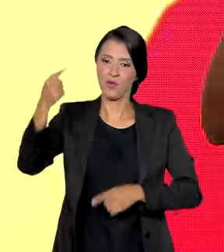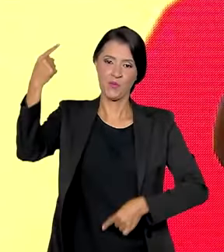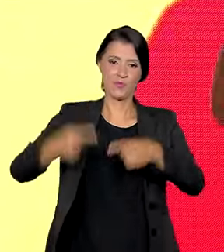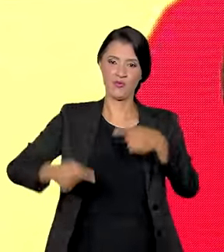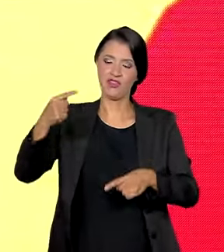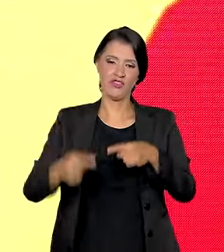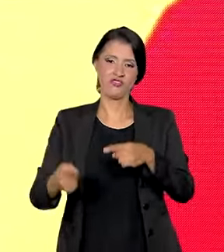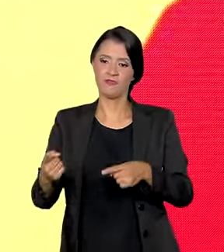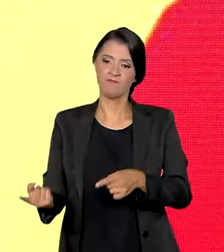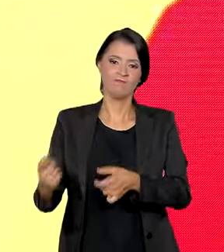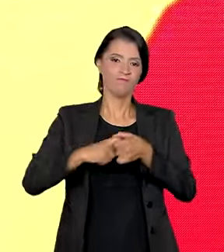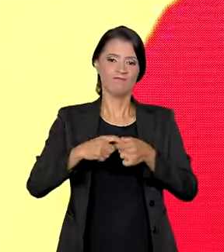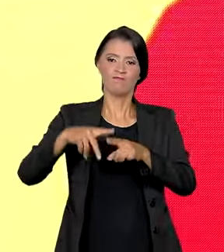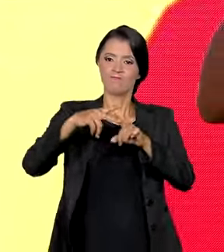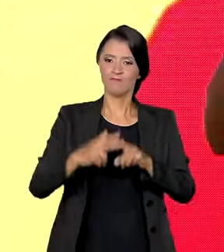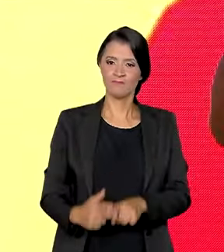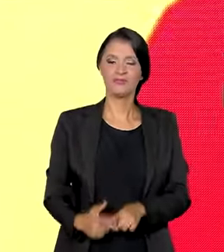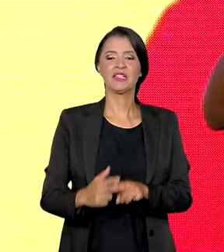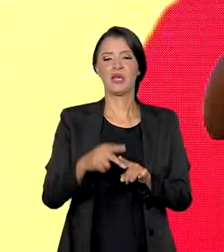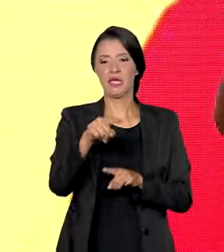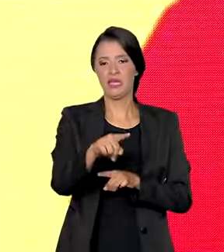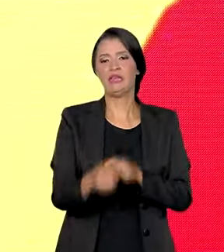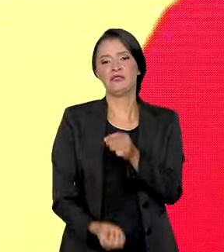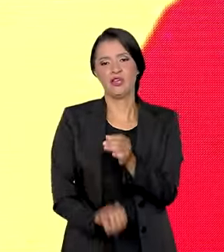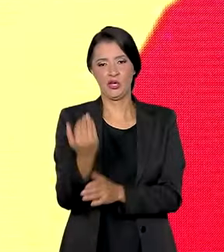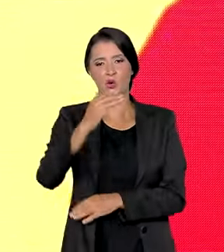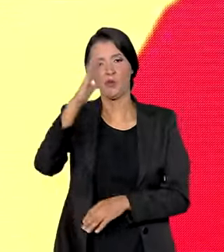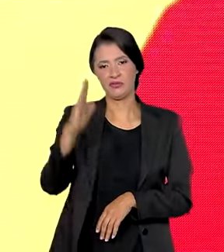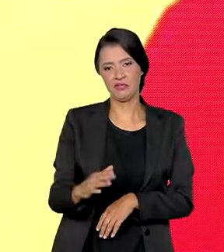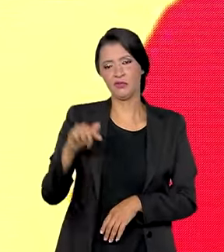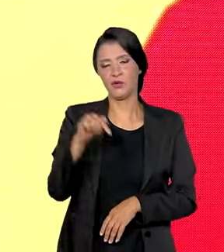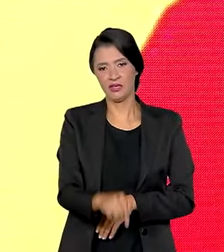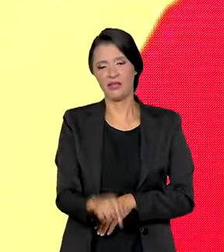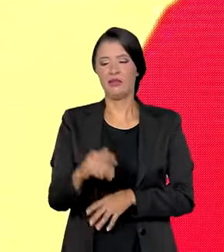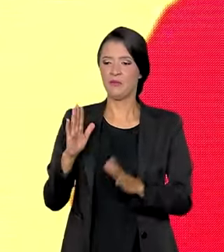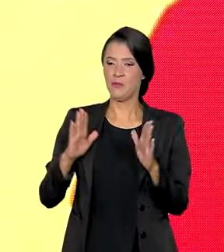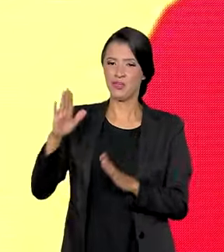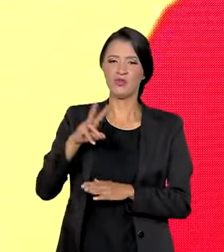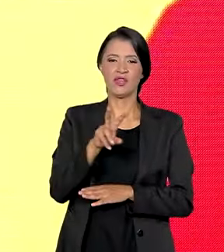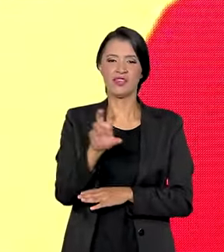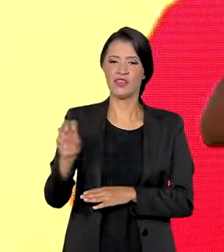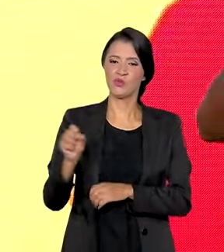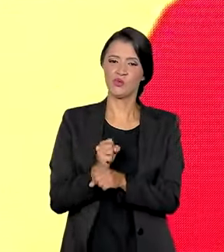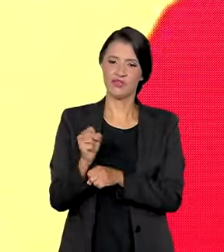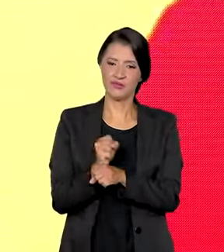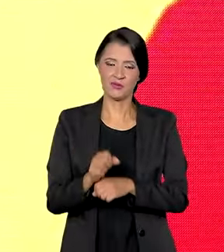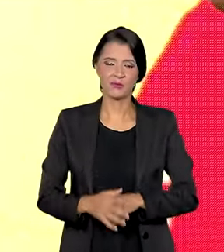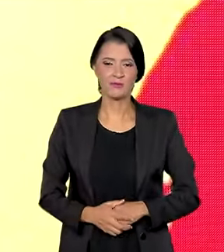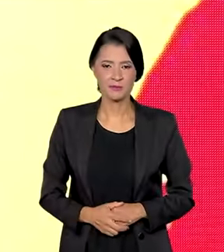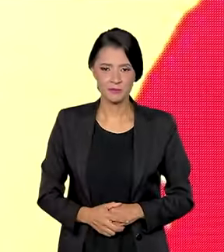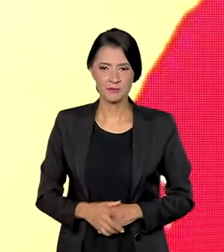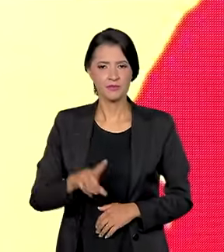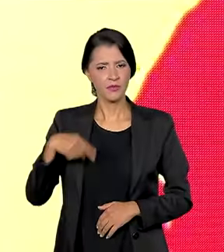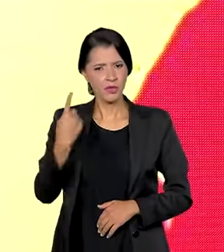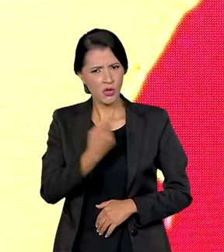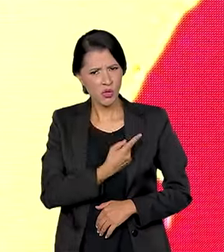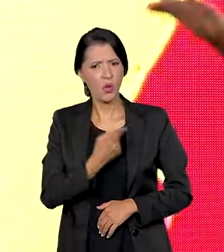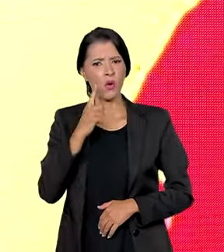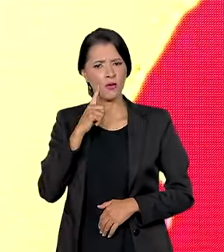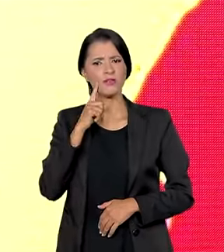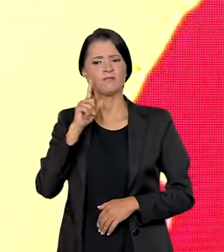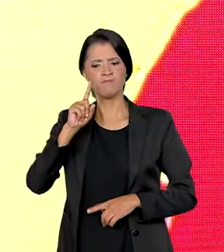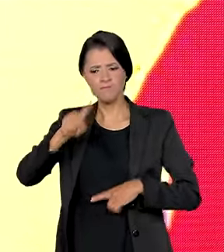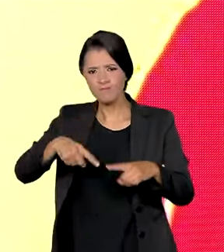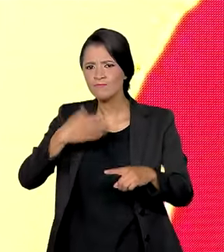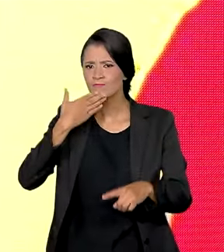política de reparação que o Estado brasileiro já produziu em seus mais de 500 anos de existência. Nós estamos dando